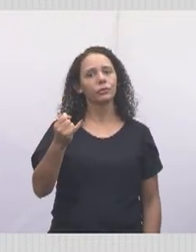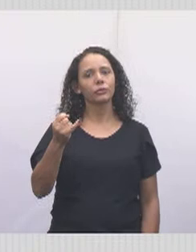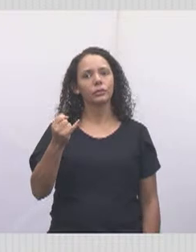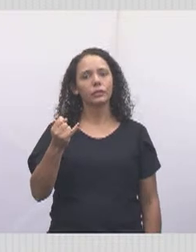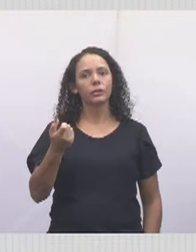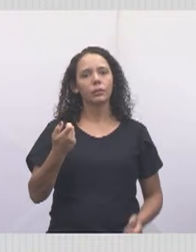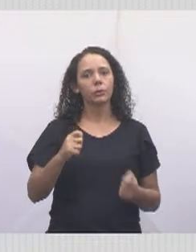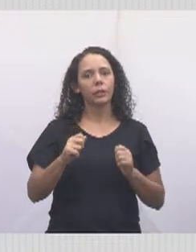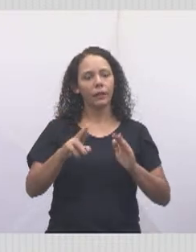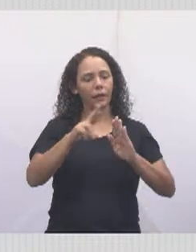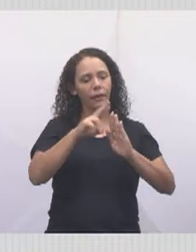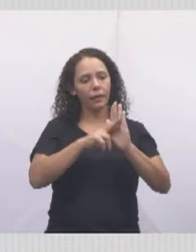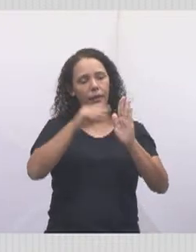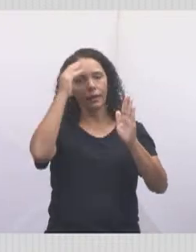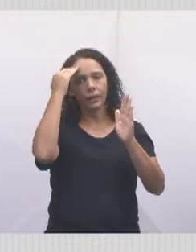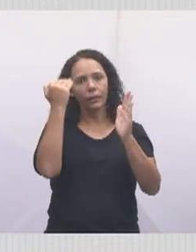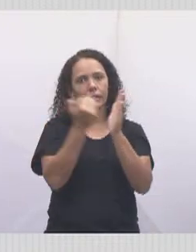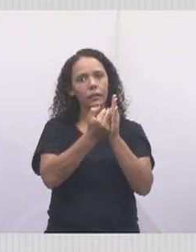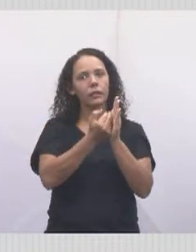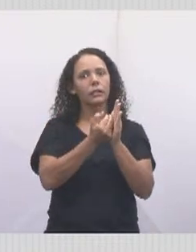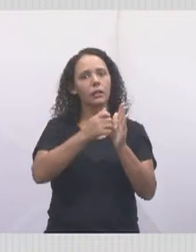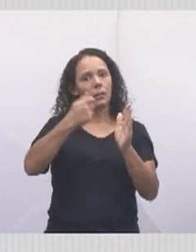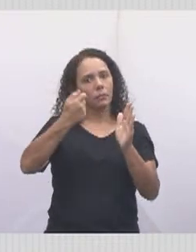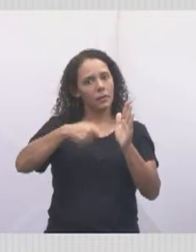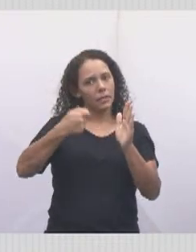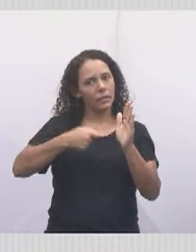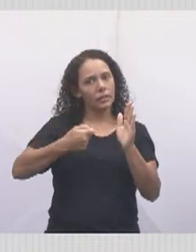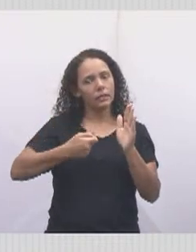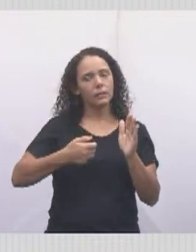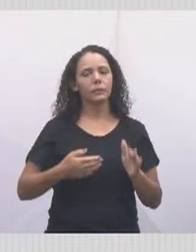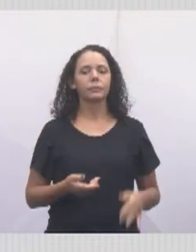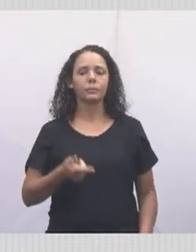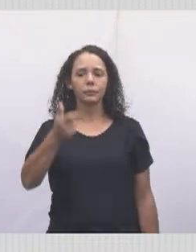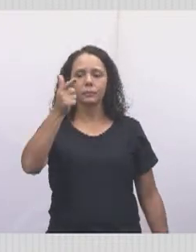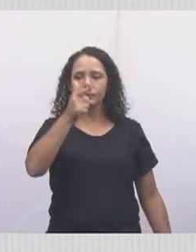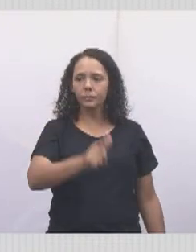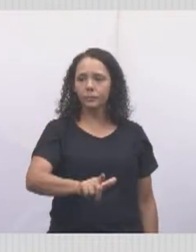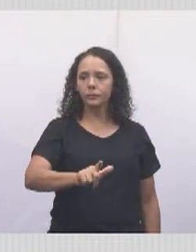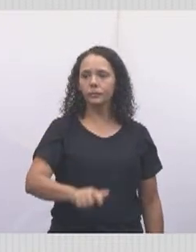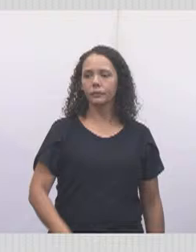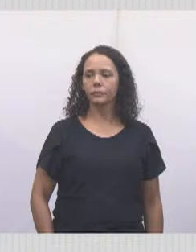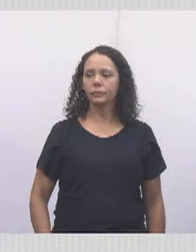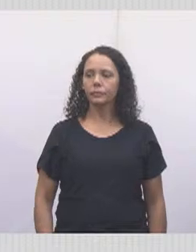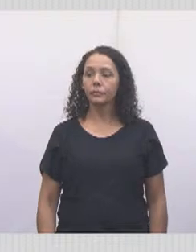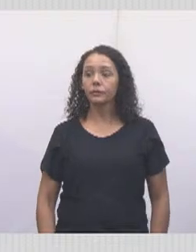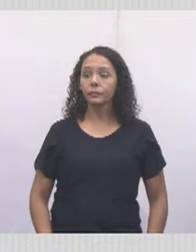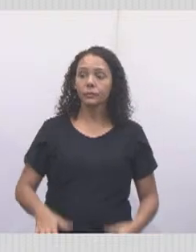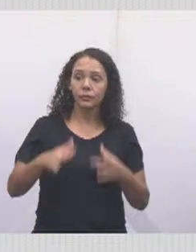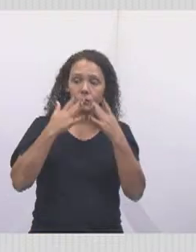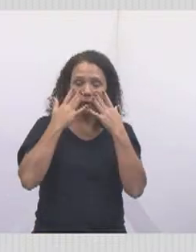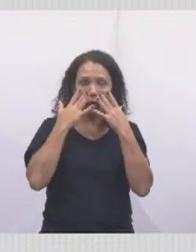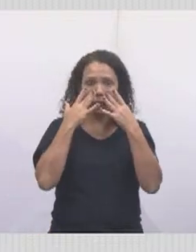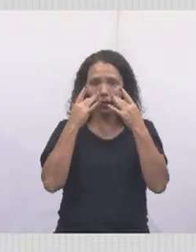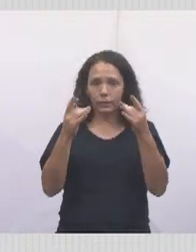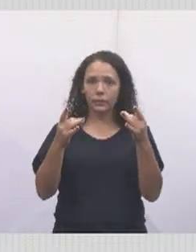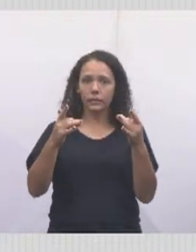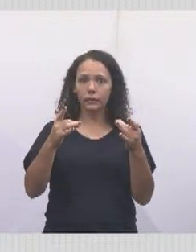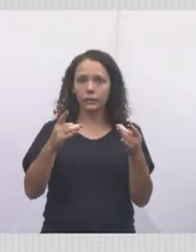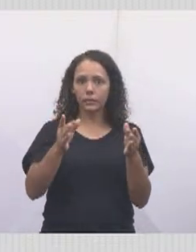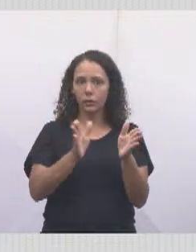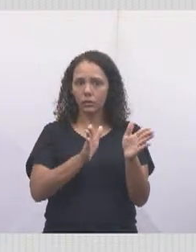que foi votada. Então, segue direitinho. Vamos agora ao próximo slide. Atenção ao prazo.